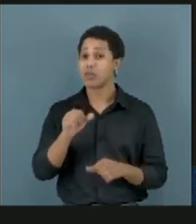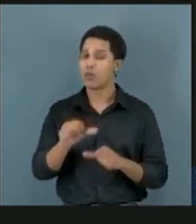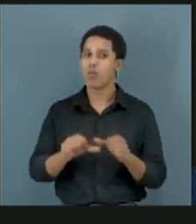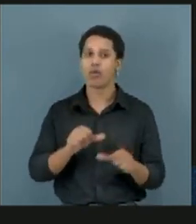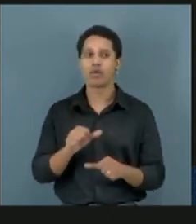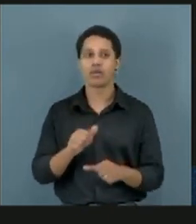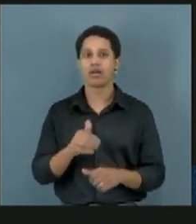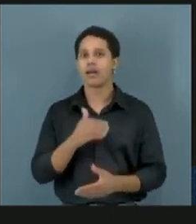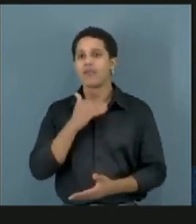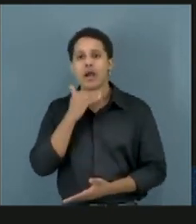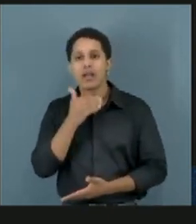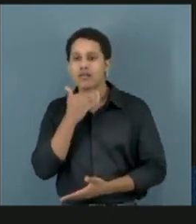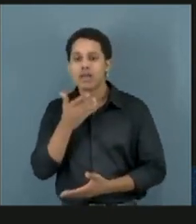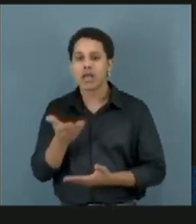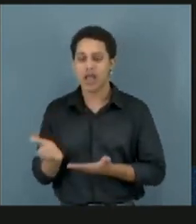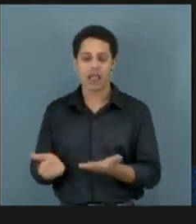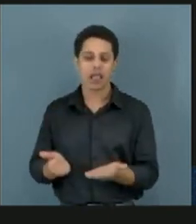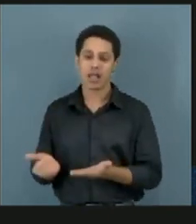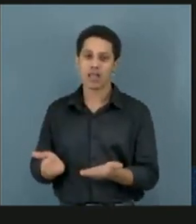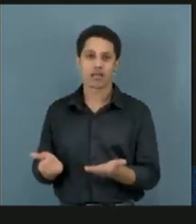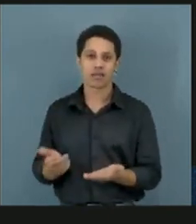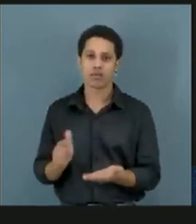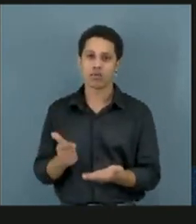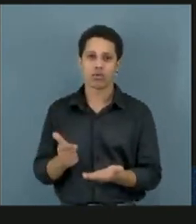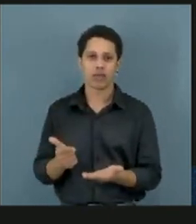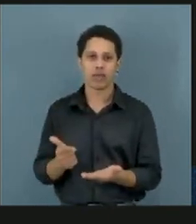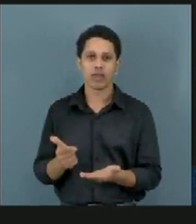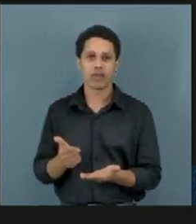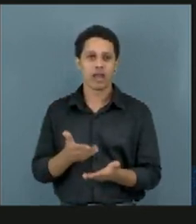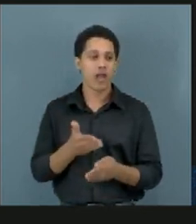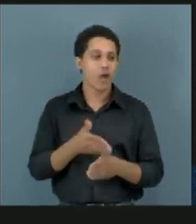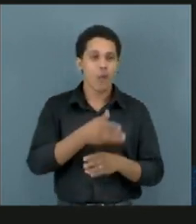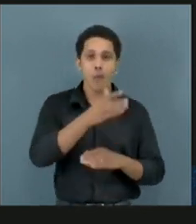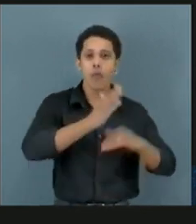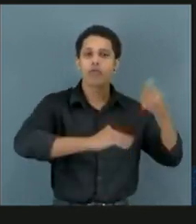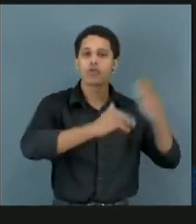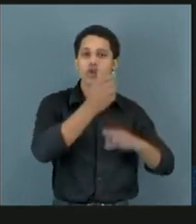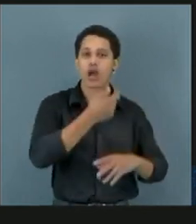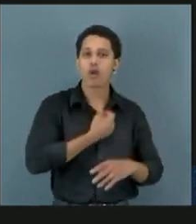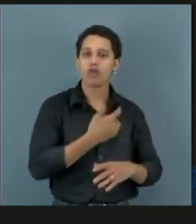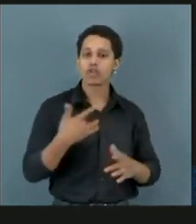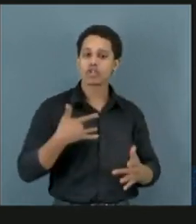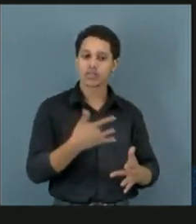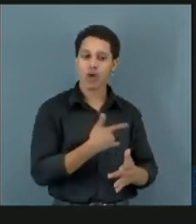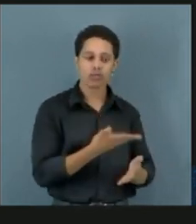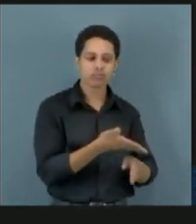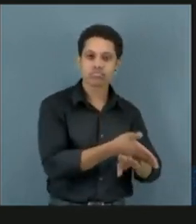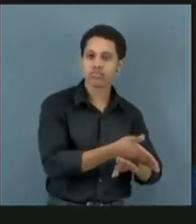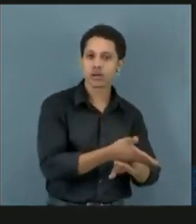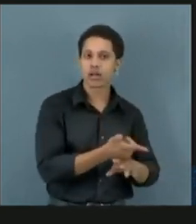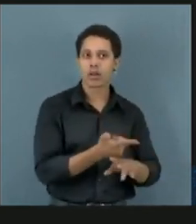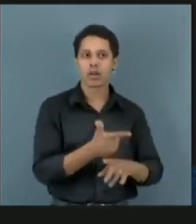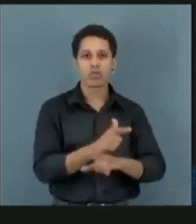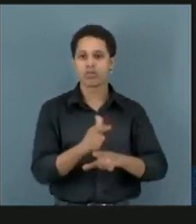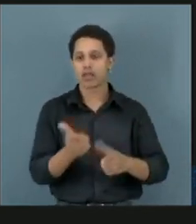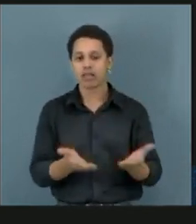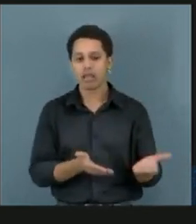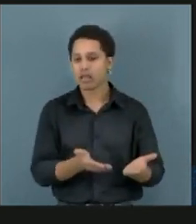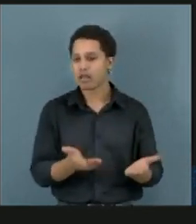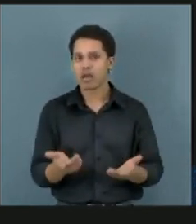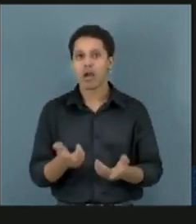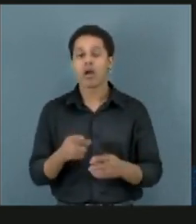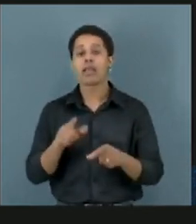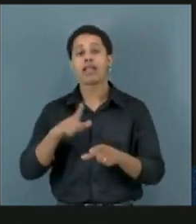Mas não temos acesso a tratamento. Não temos acesso aos profissionais de saúde, como também não temos acesso àquilo que vai